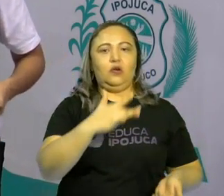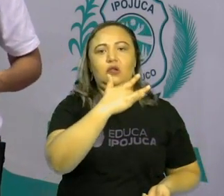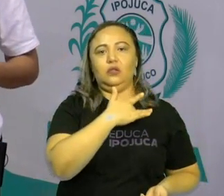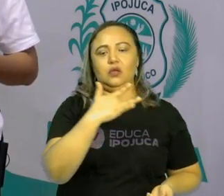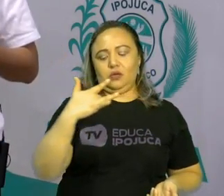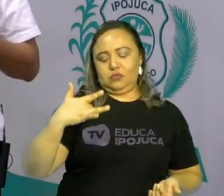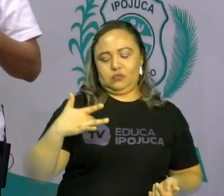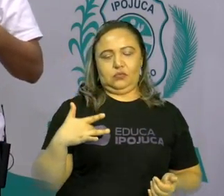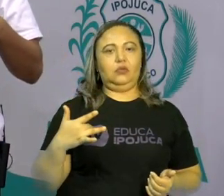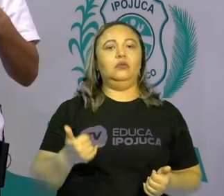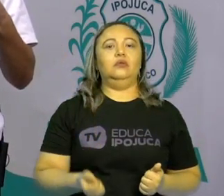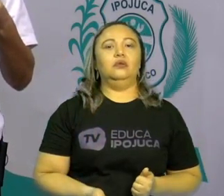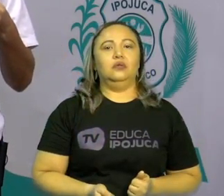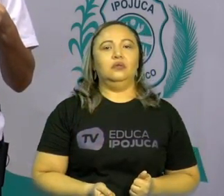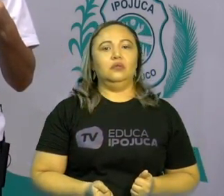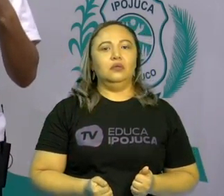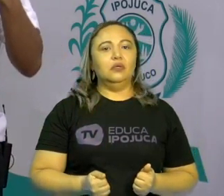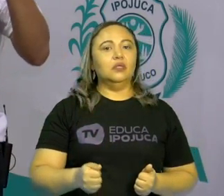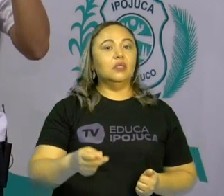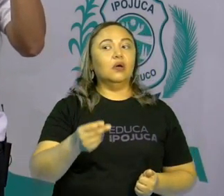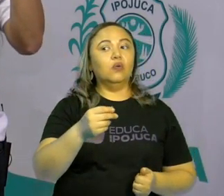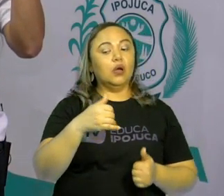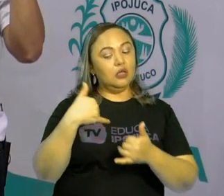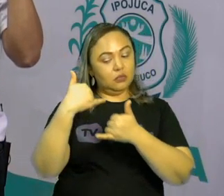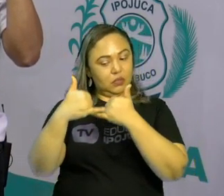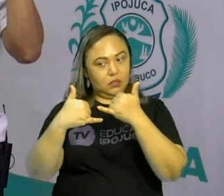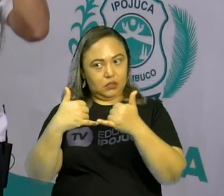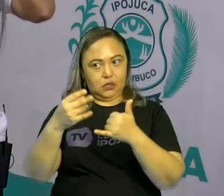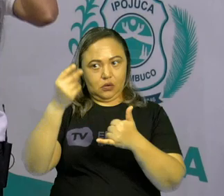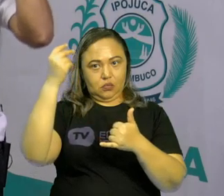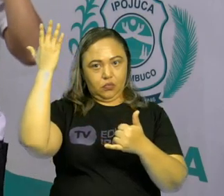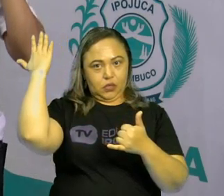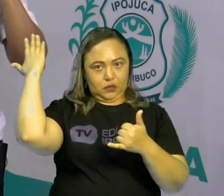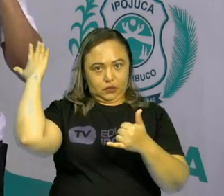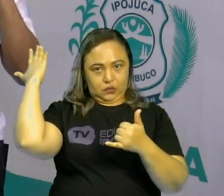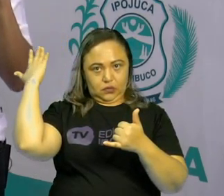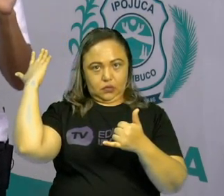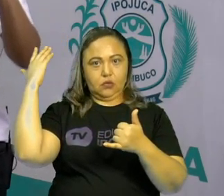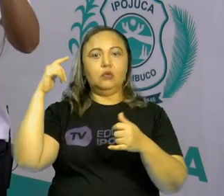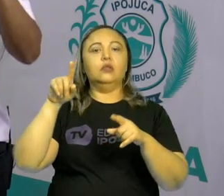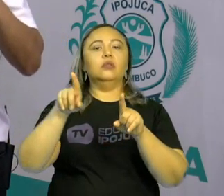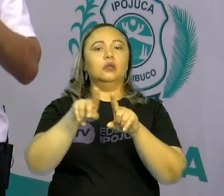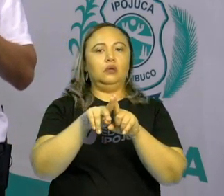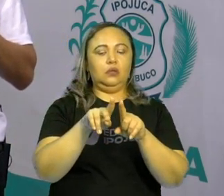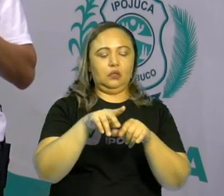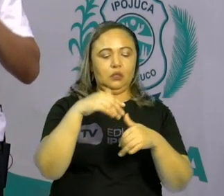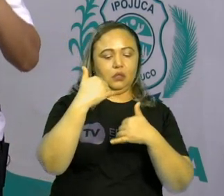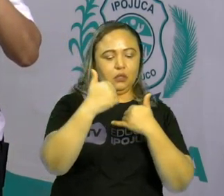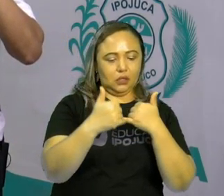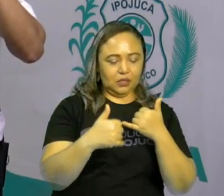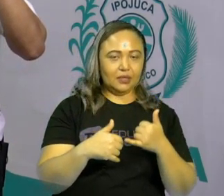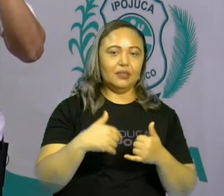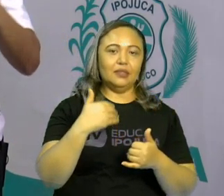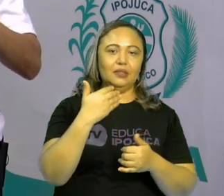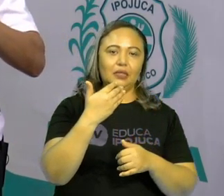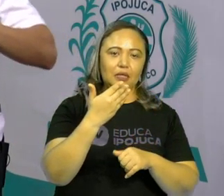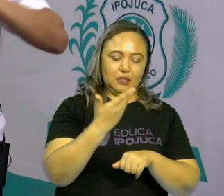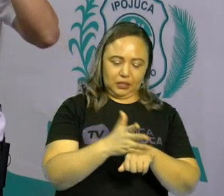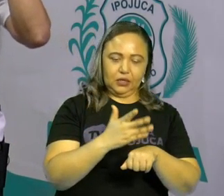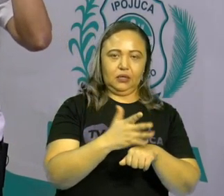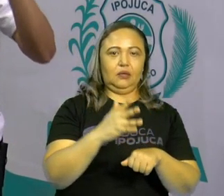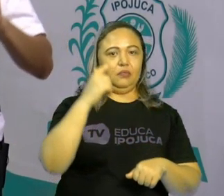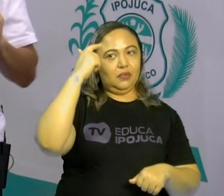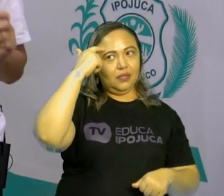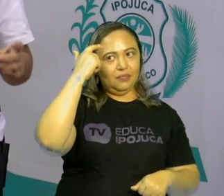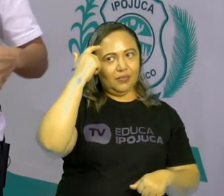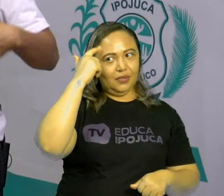brincadeiras de antigamente, a gente vai entendendo que ele vai trabalhando a nossa mente. A vai ficando com a mente boa,